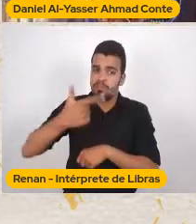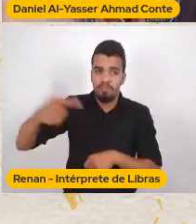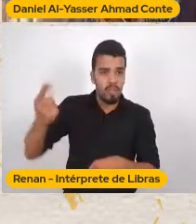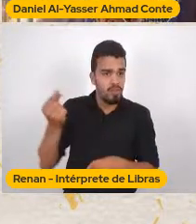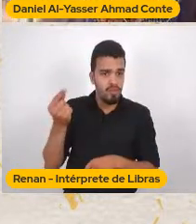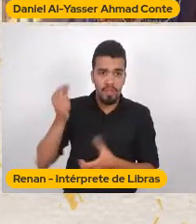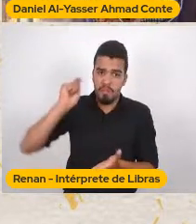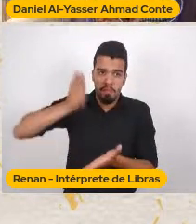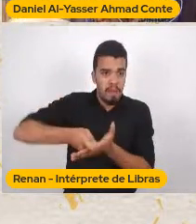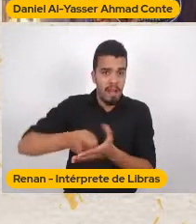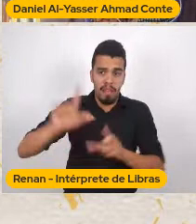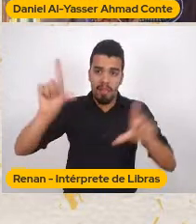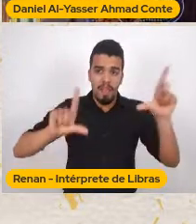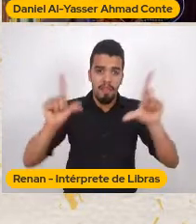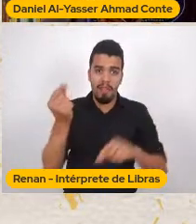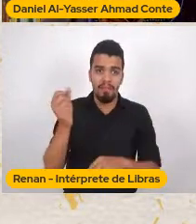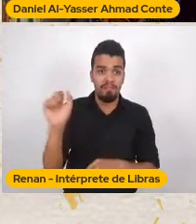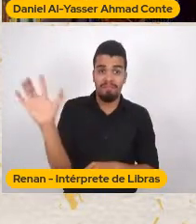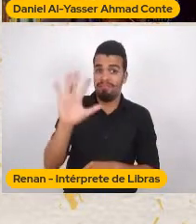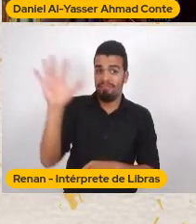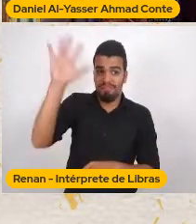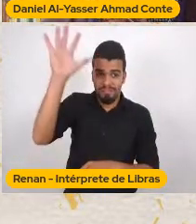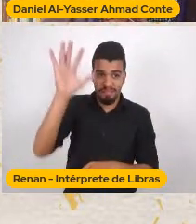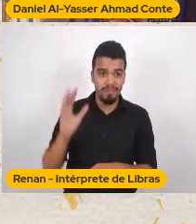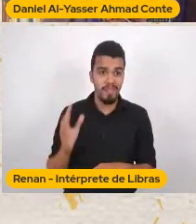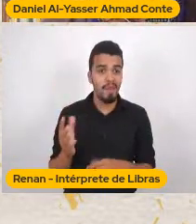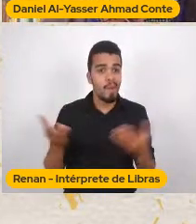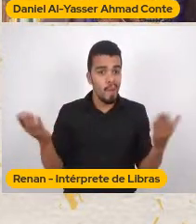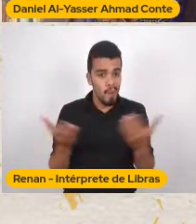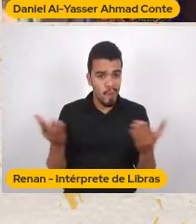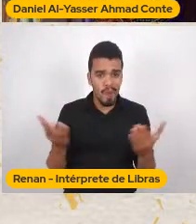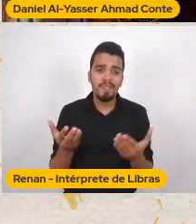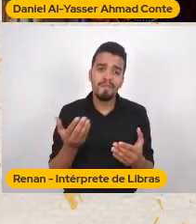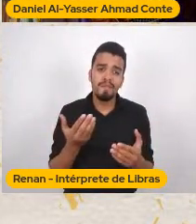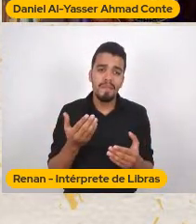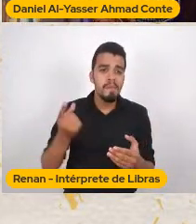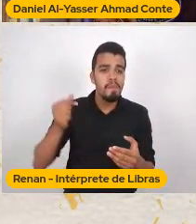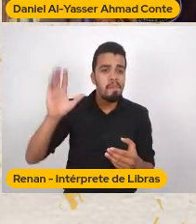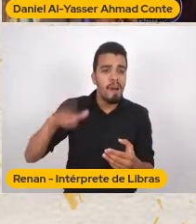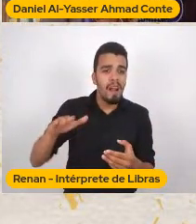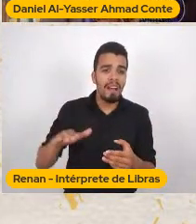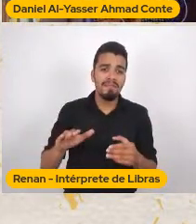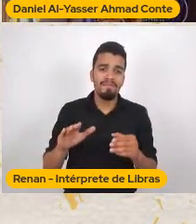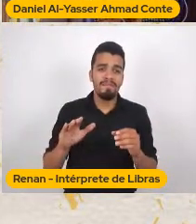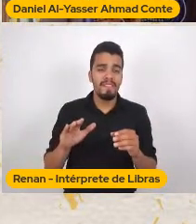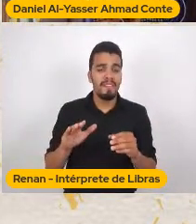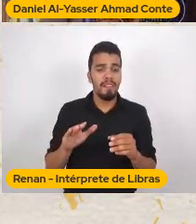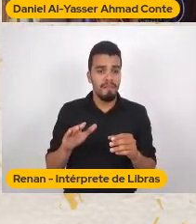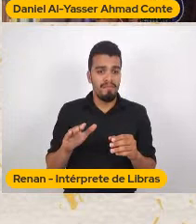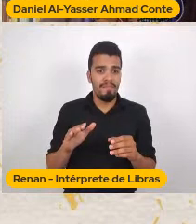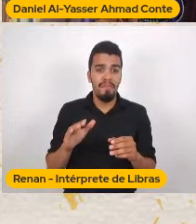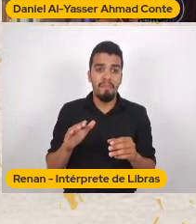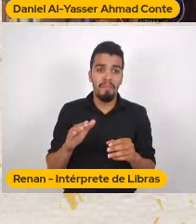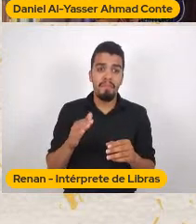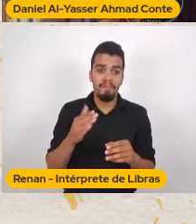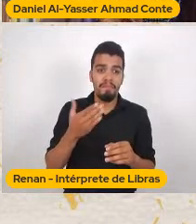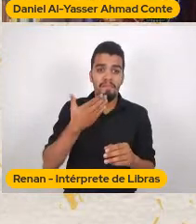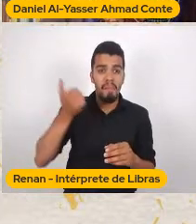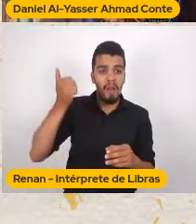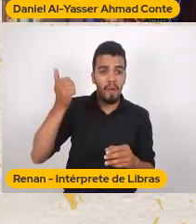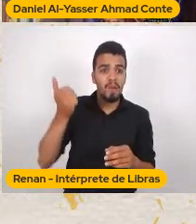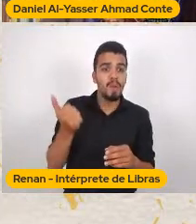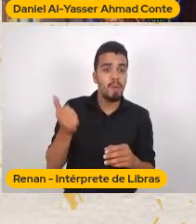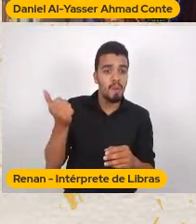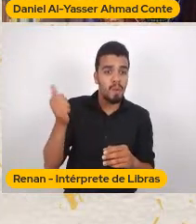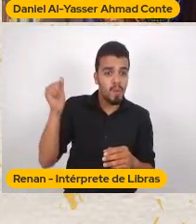caríssima Hoje está mais acessível Mas continua caro O que éramos acessado Eram três desenhos principais Pica-pau Tom